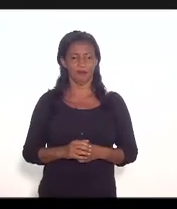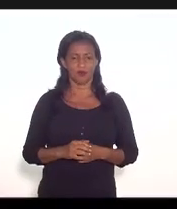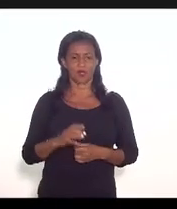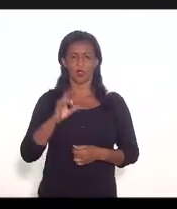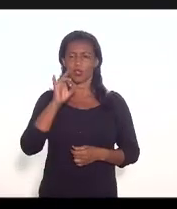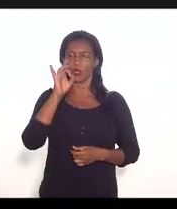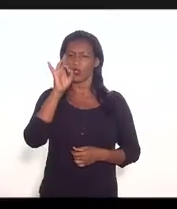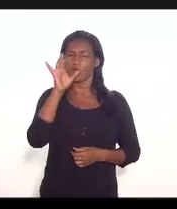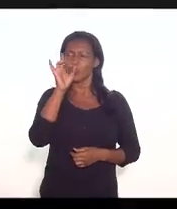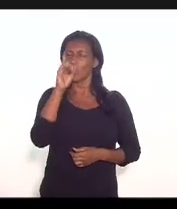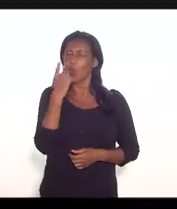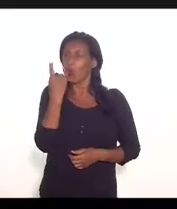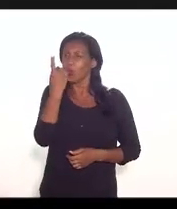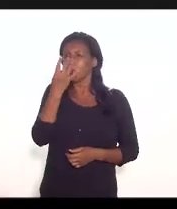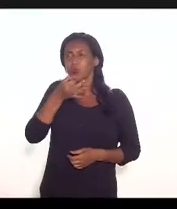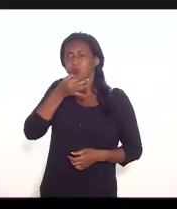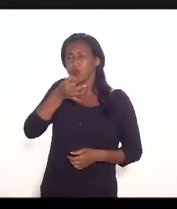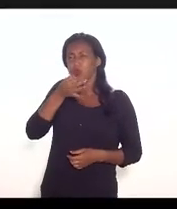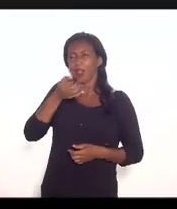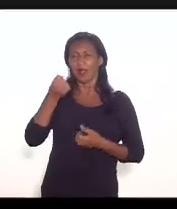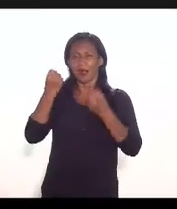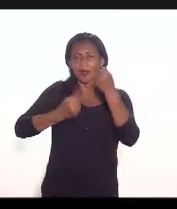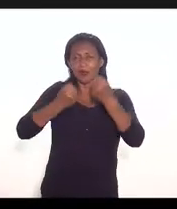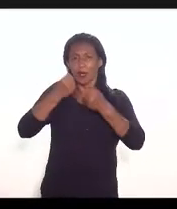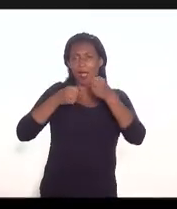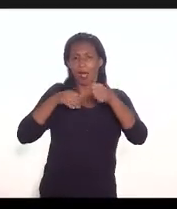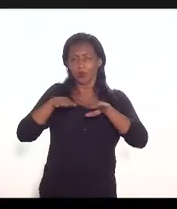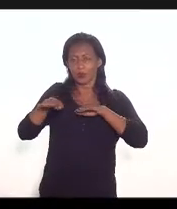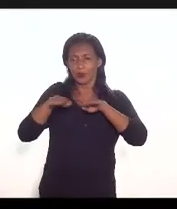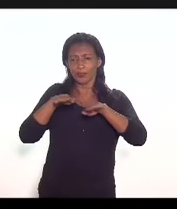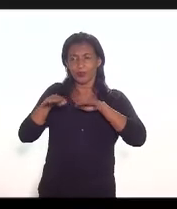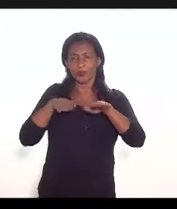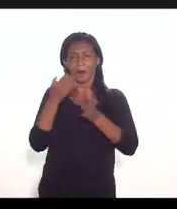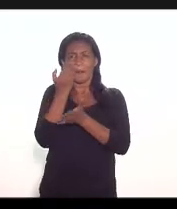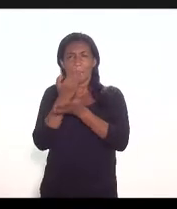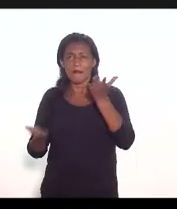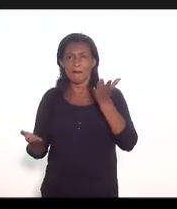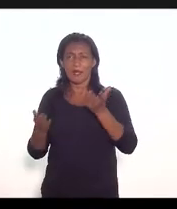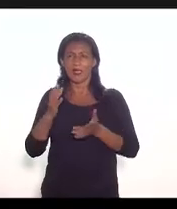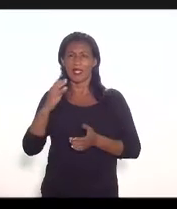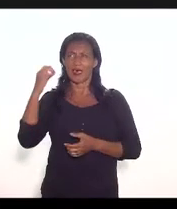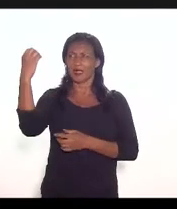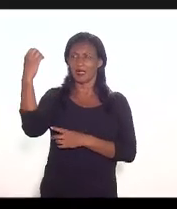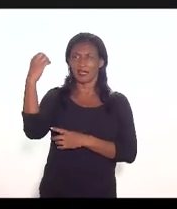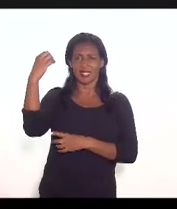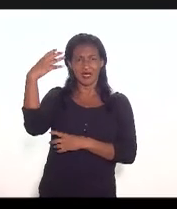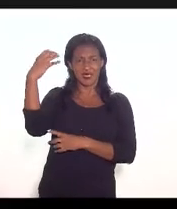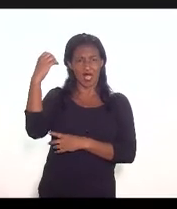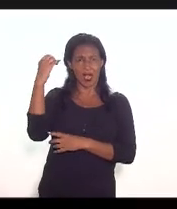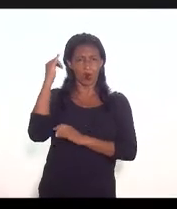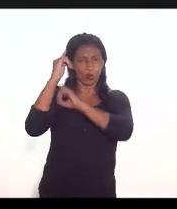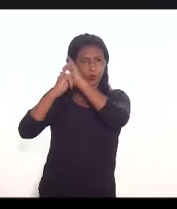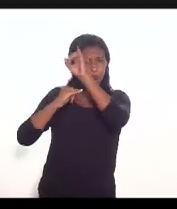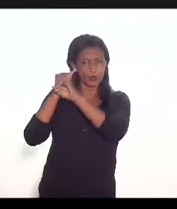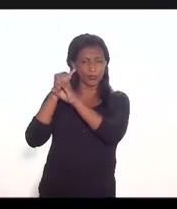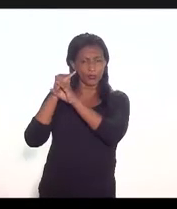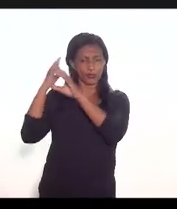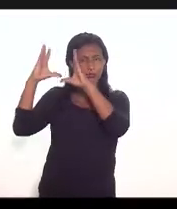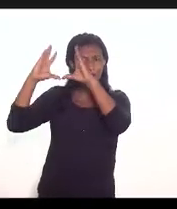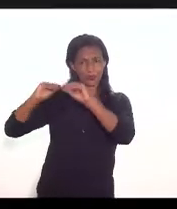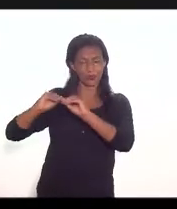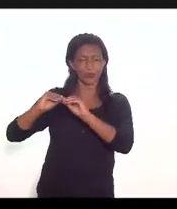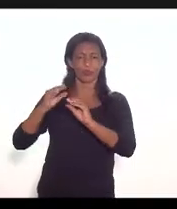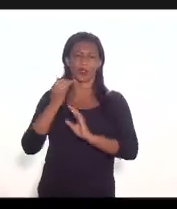vou fazer uma colocação porque eu estou no trânsito e posso perder o sinal vou pedir perdão ao deputado Felipe Peixoto ele